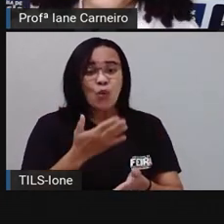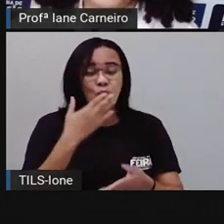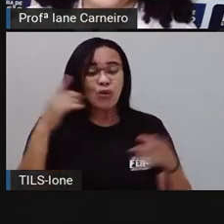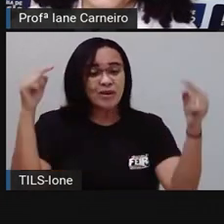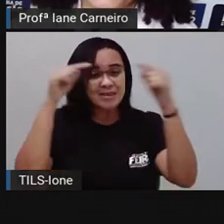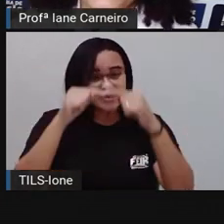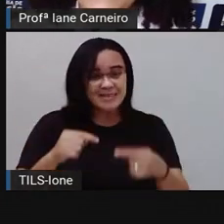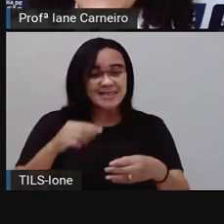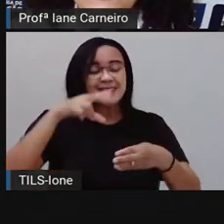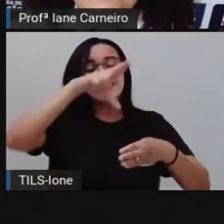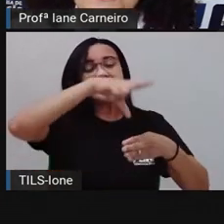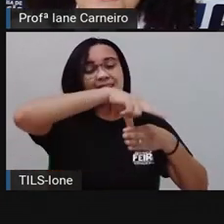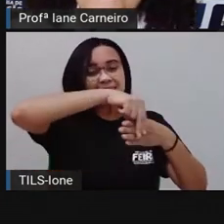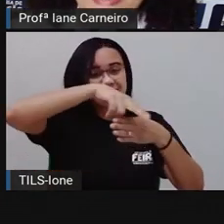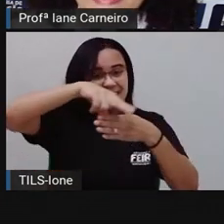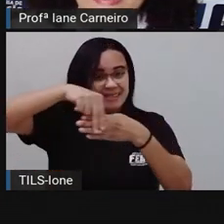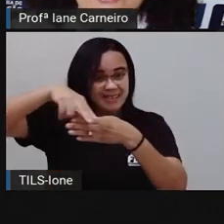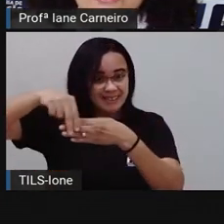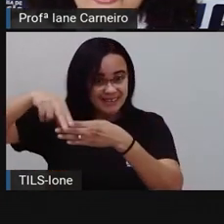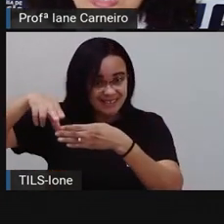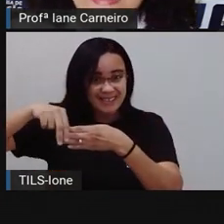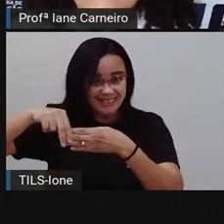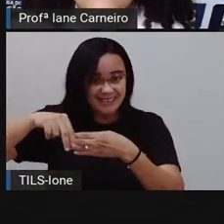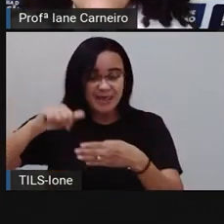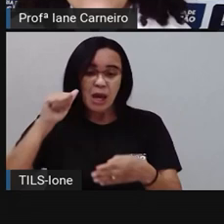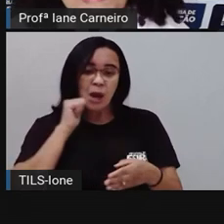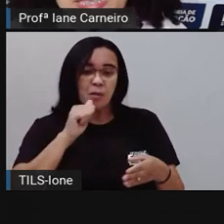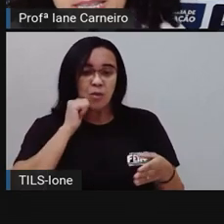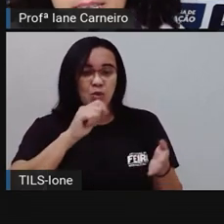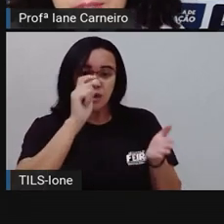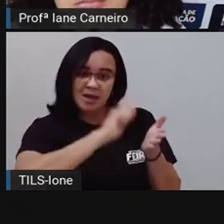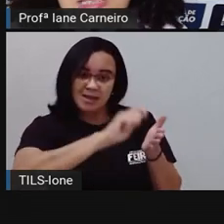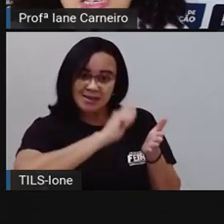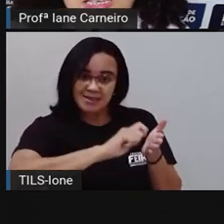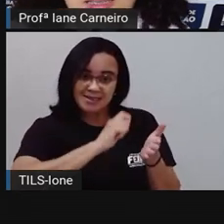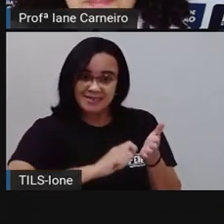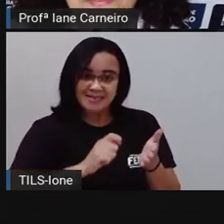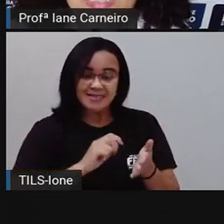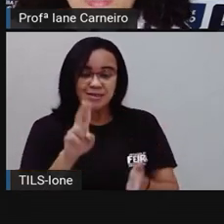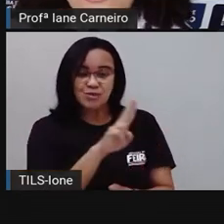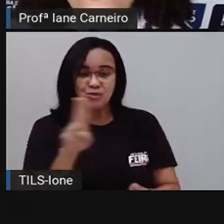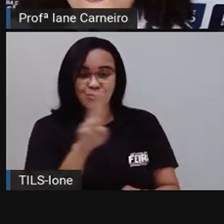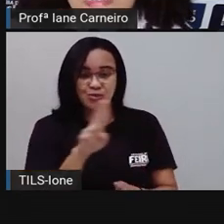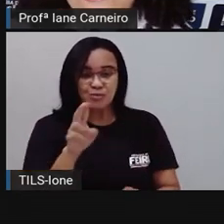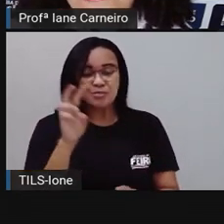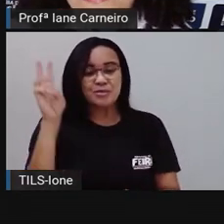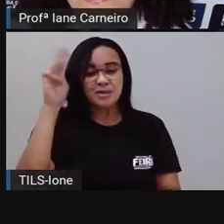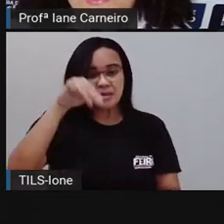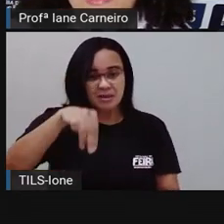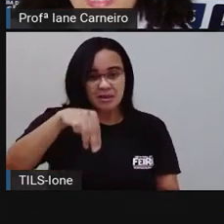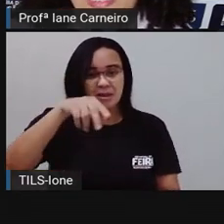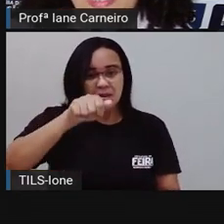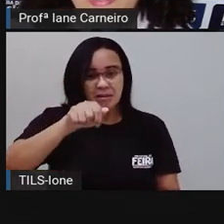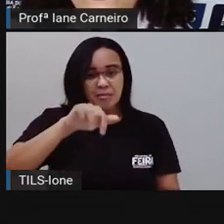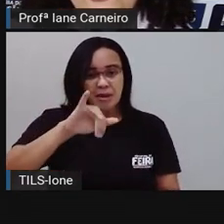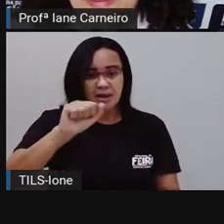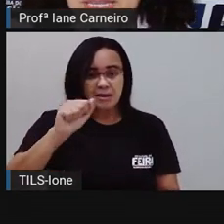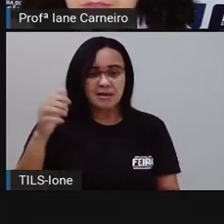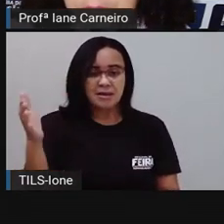que foi escrito por Maria Augusta de Medeiros e ilustrado por